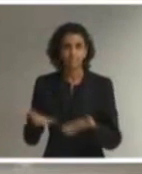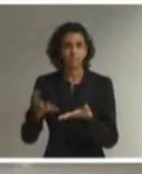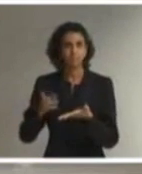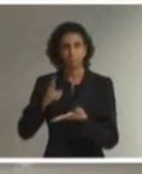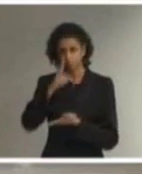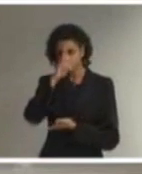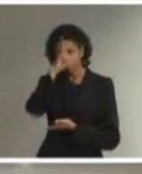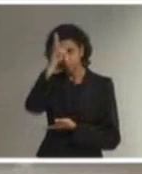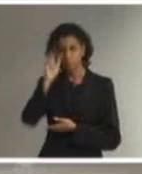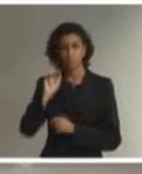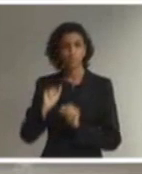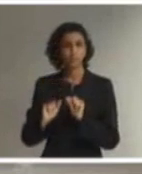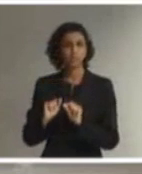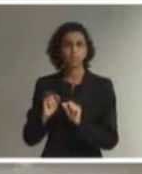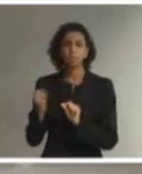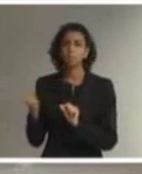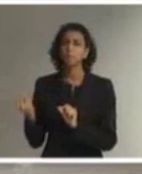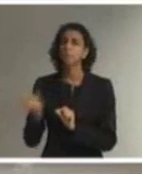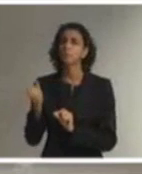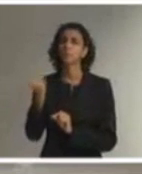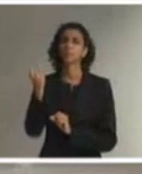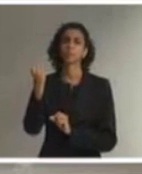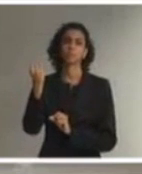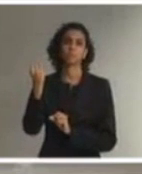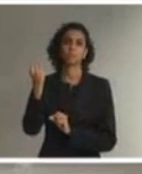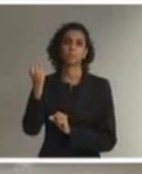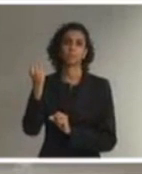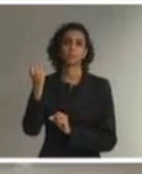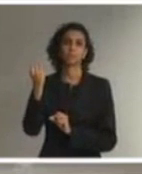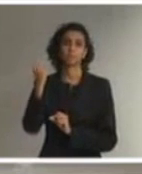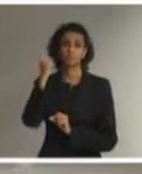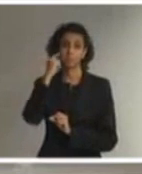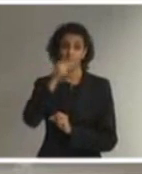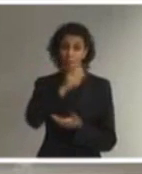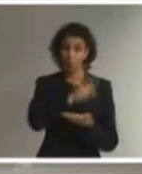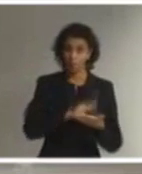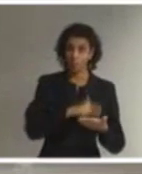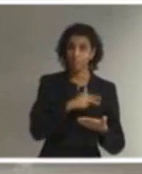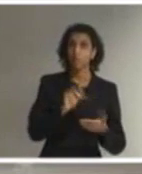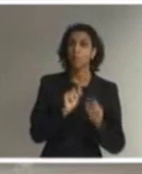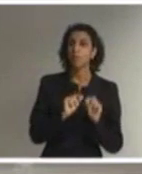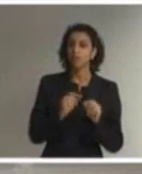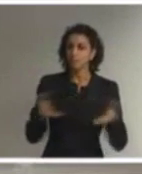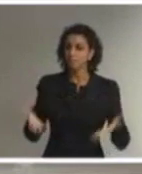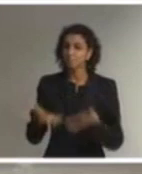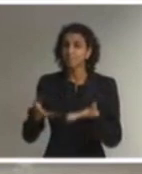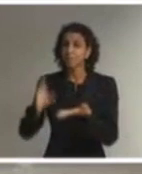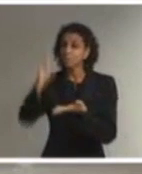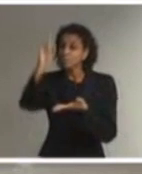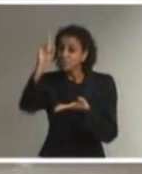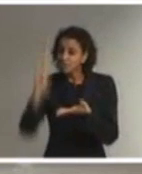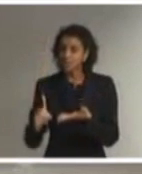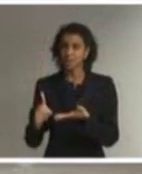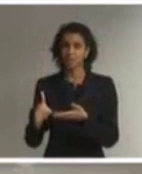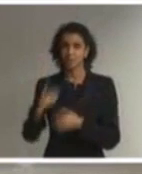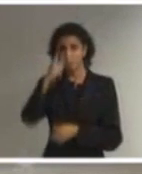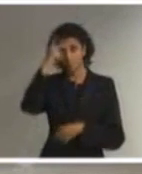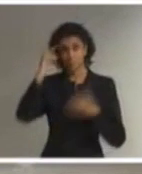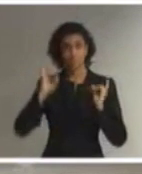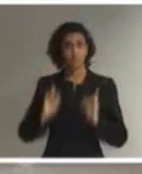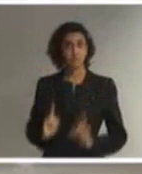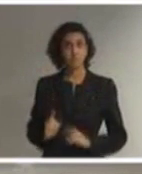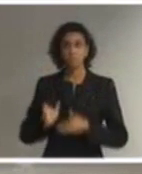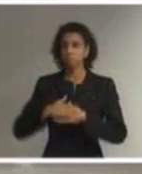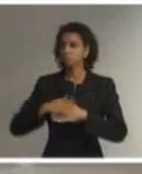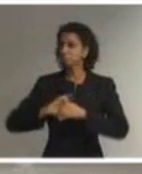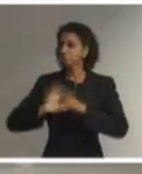questão extremamente importante trazida pela convenção, que é o direito de a pessoa com deficiência fazer